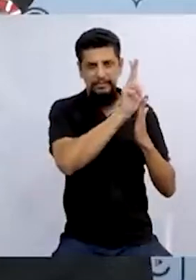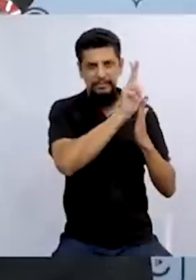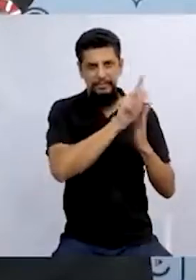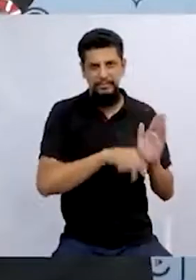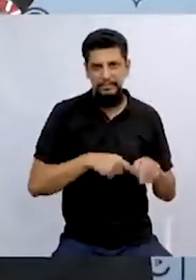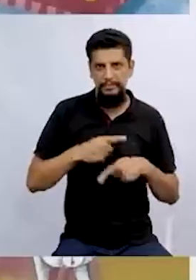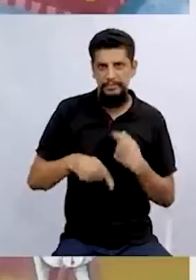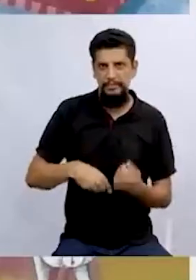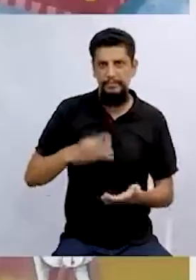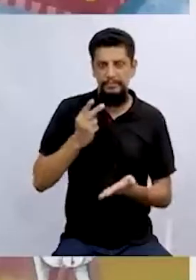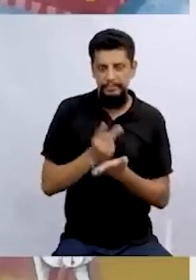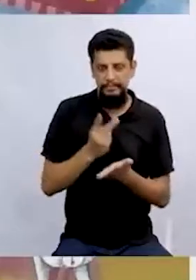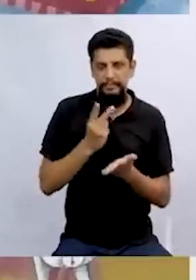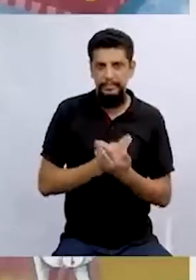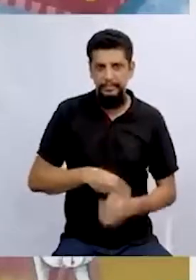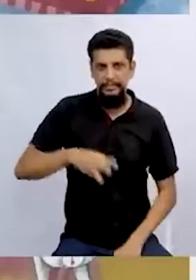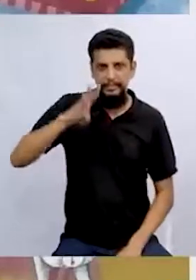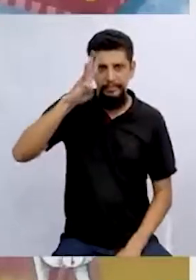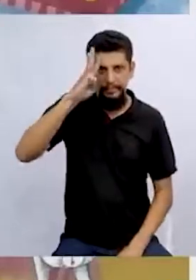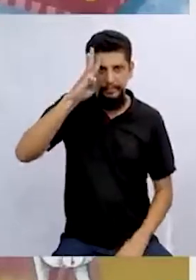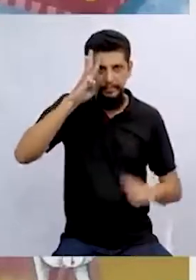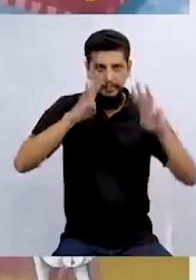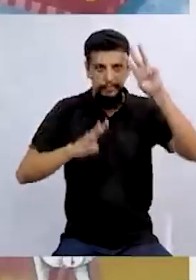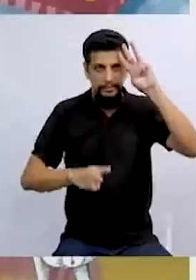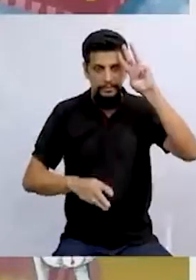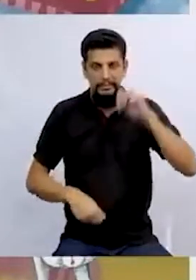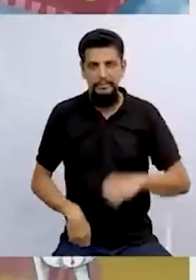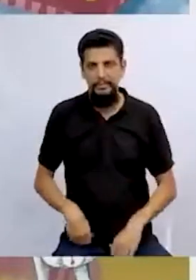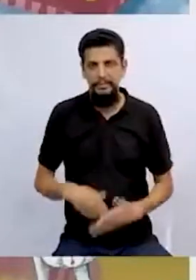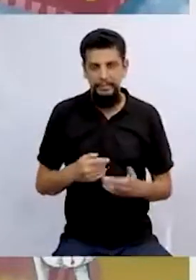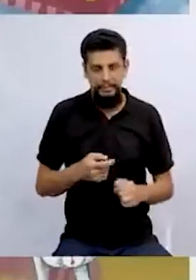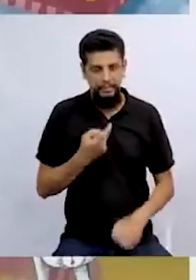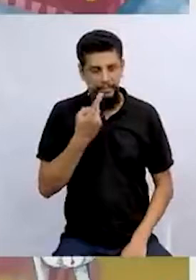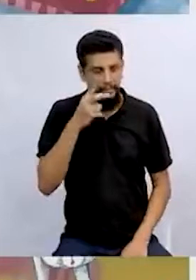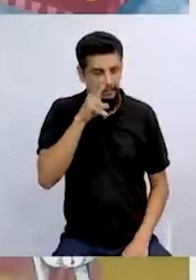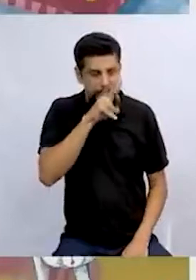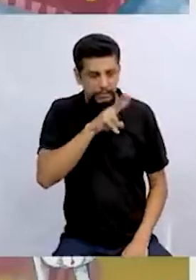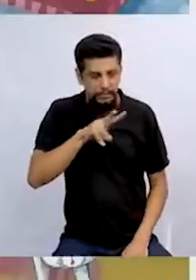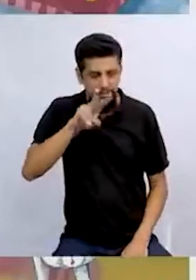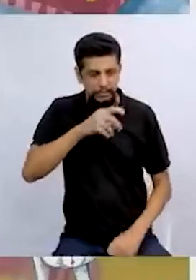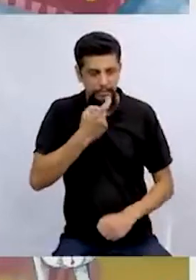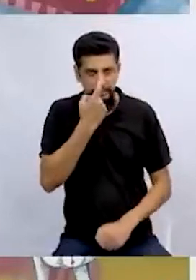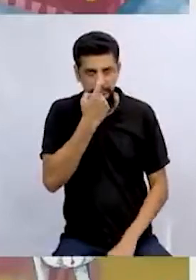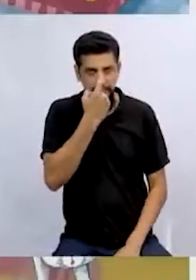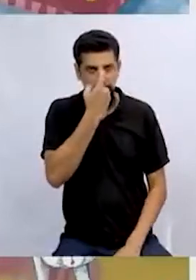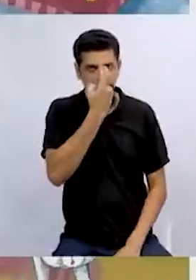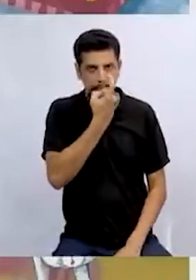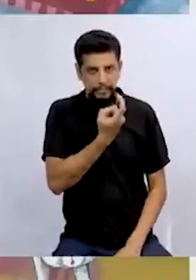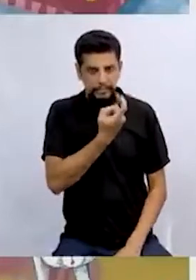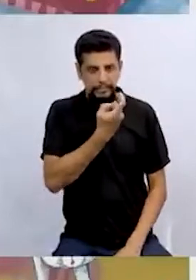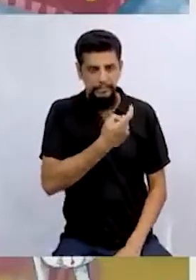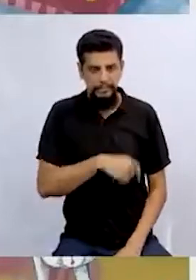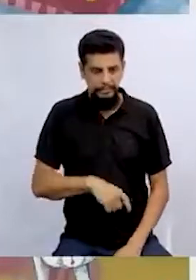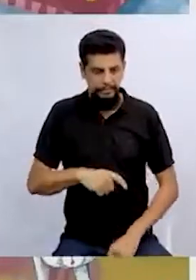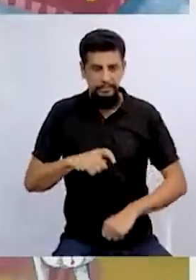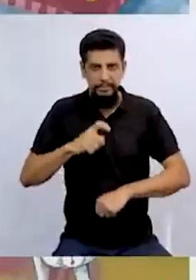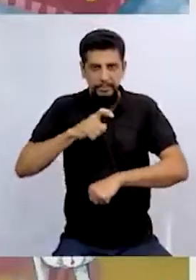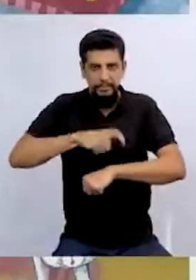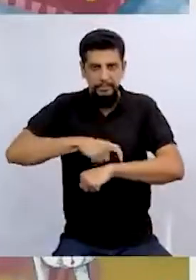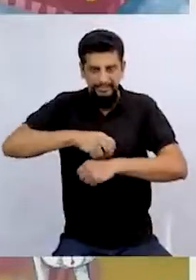Às terças-feiras, elas fitavam a bruxa pela janela e no momento